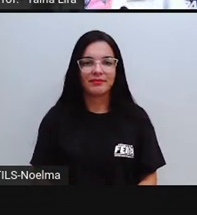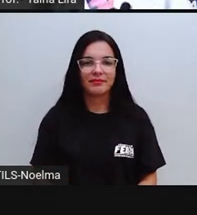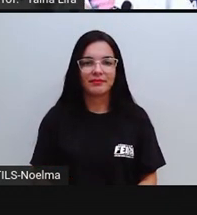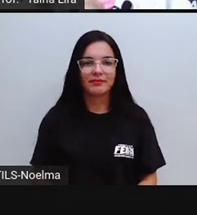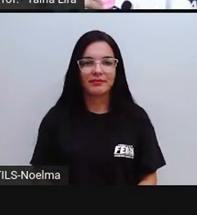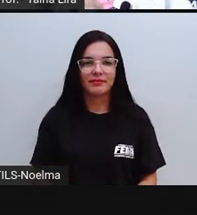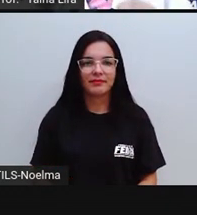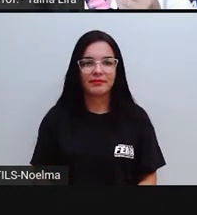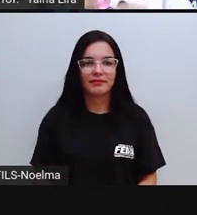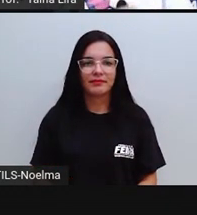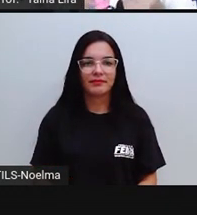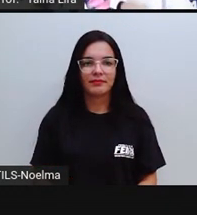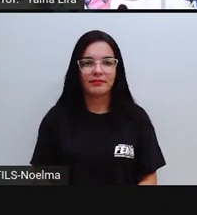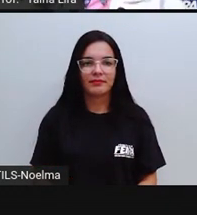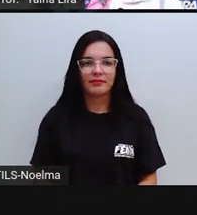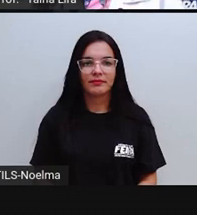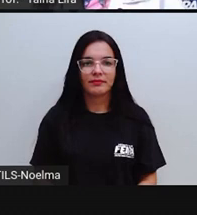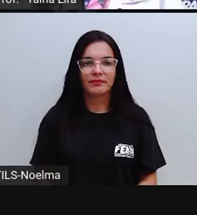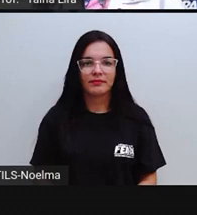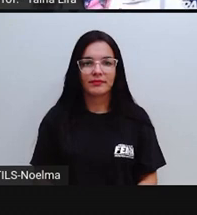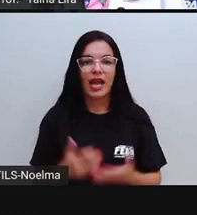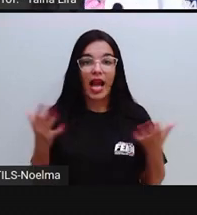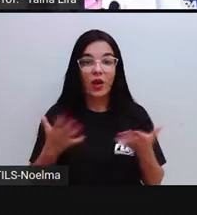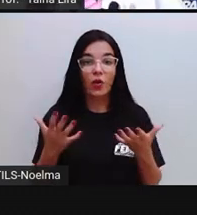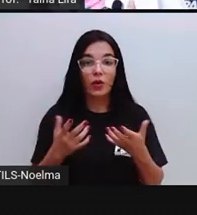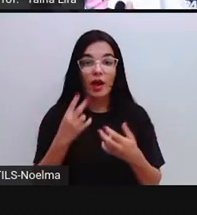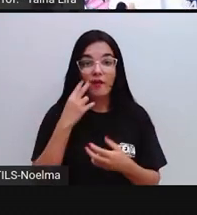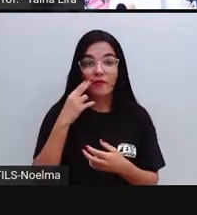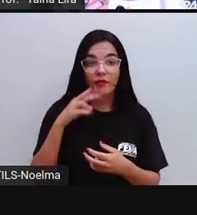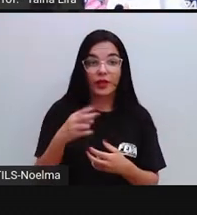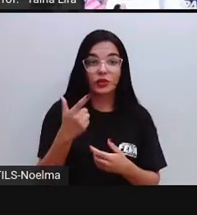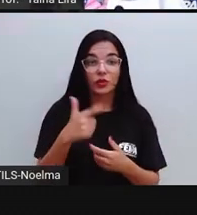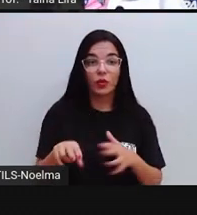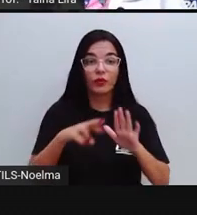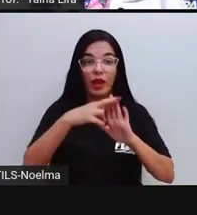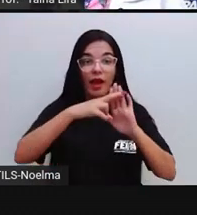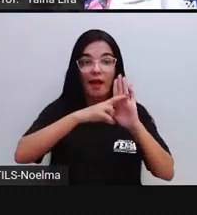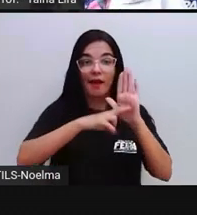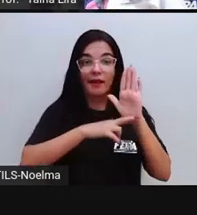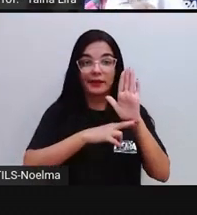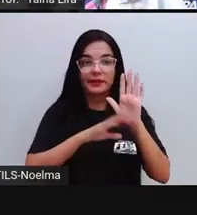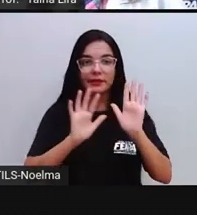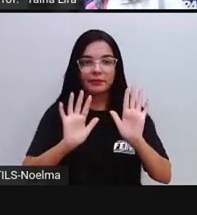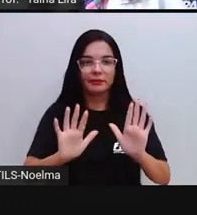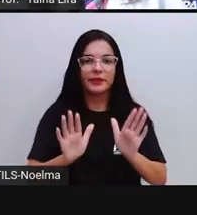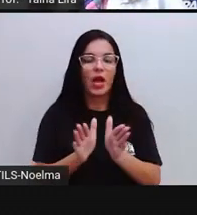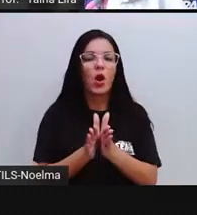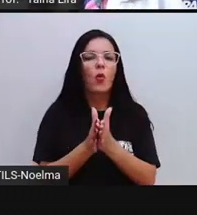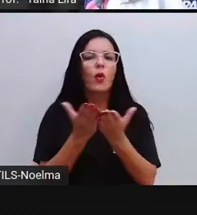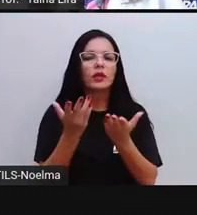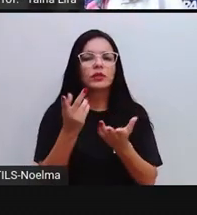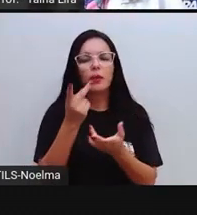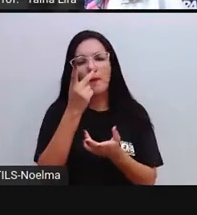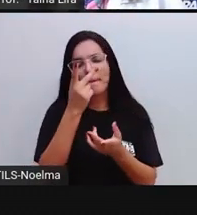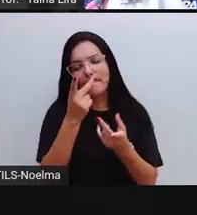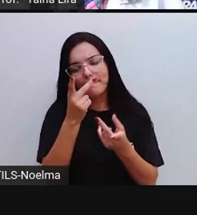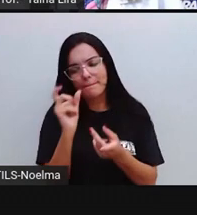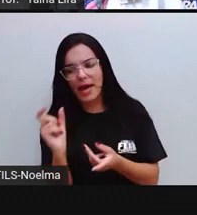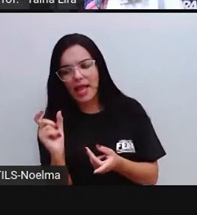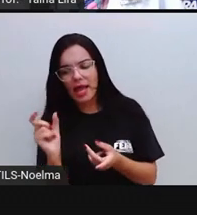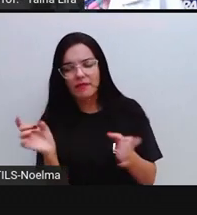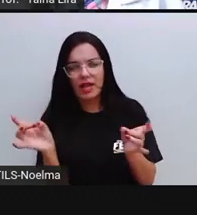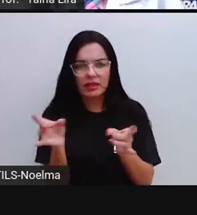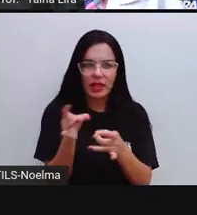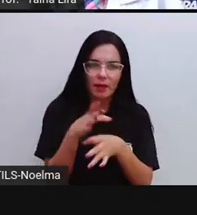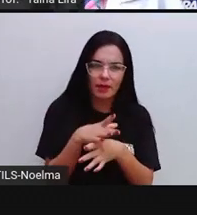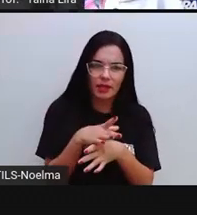Então, agora, ó, vamos rever nossas regrinhas. Então, olha lá. Quando as palavras terminam com o som